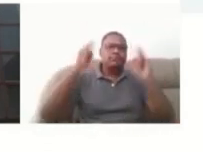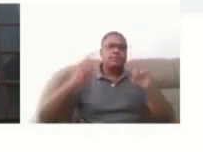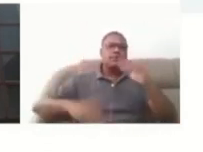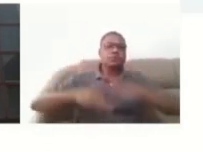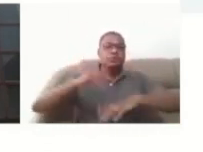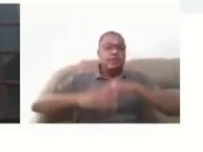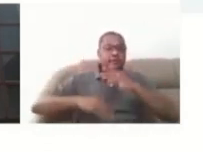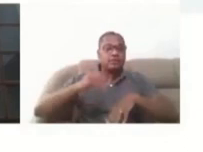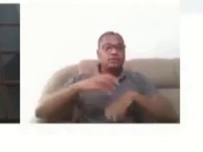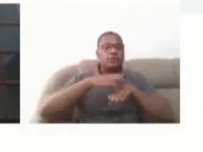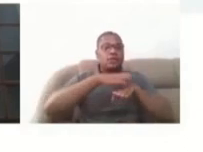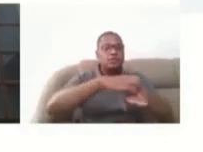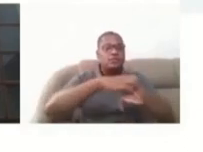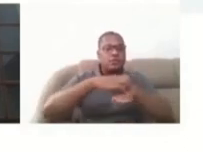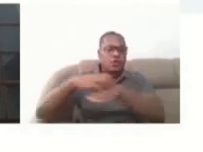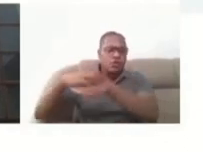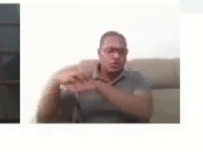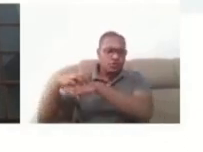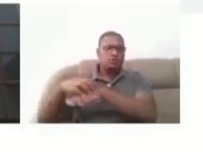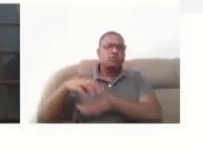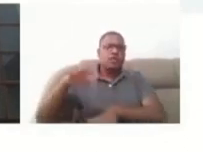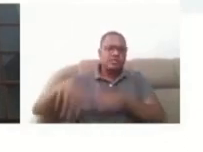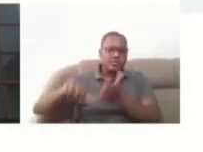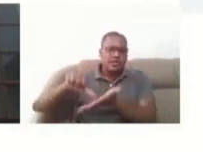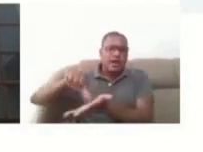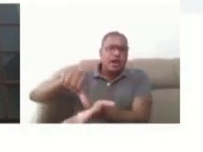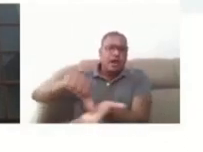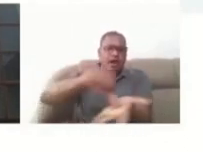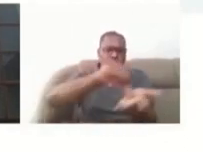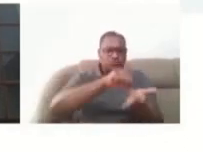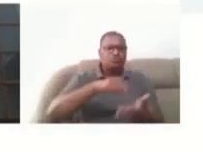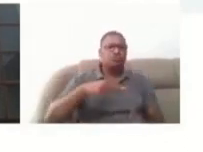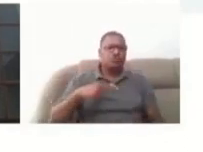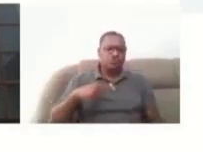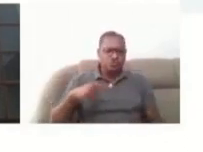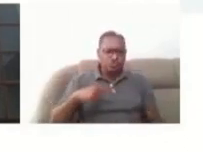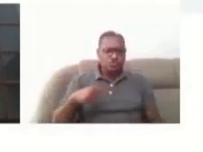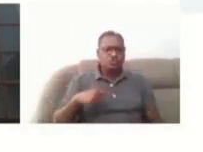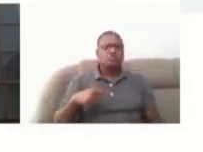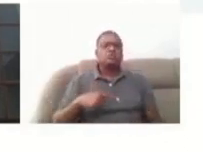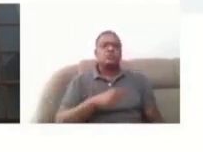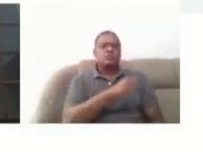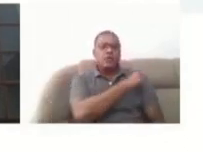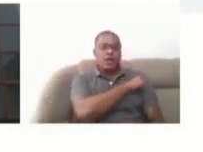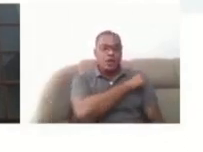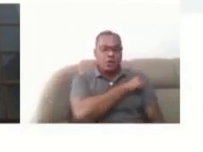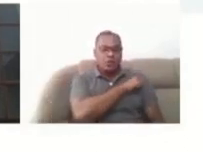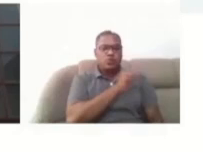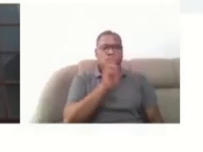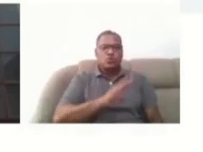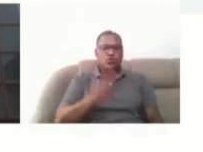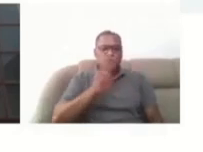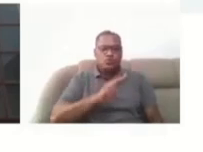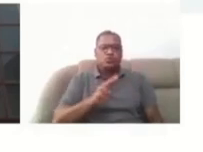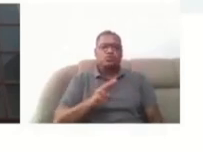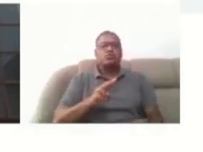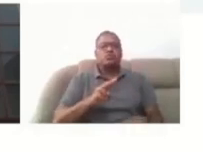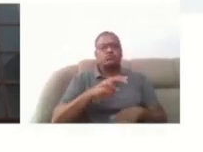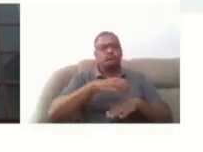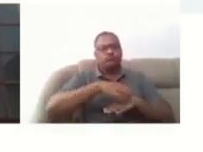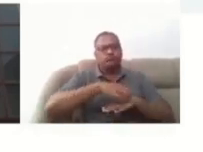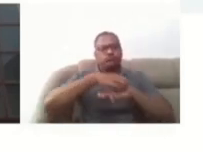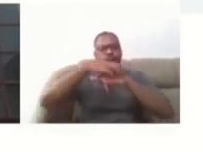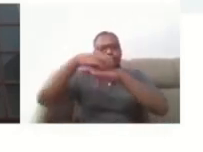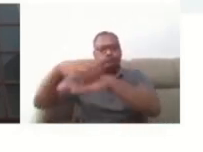que alguns campos possuem, né? Ou que os alunos utilizam para chegar até seu campus. A